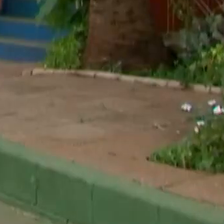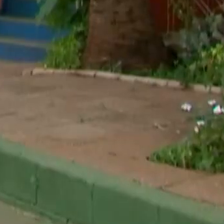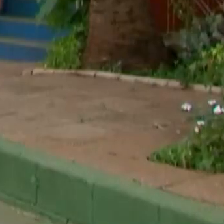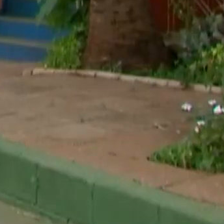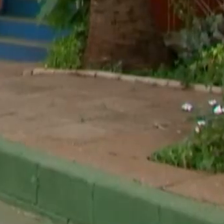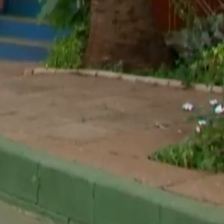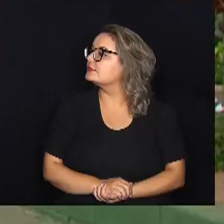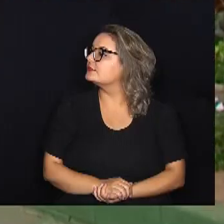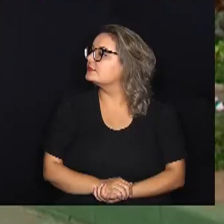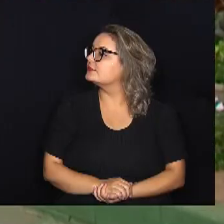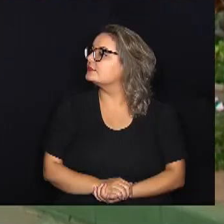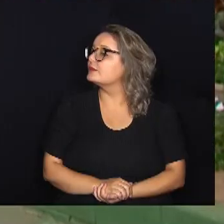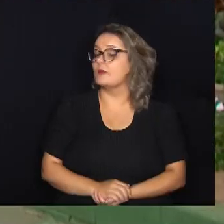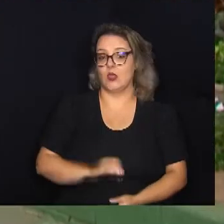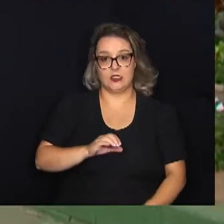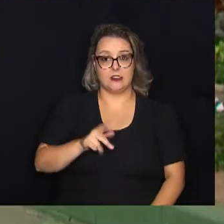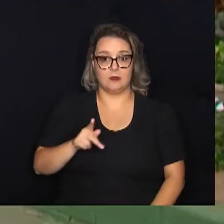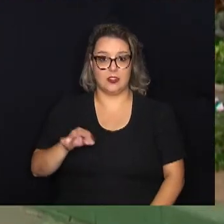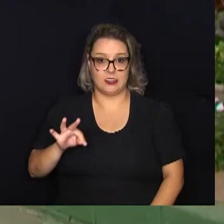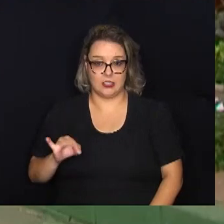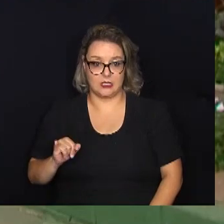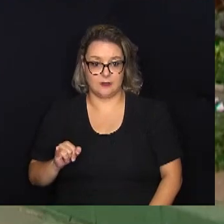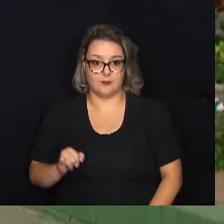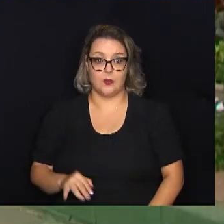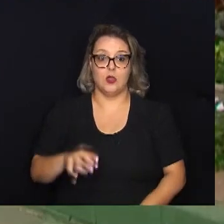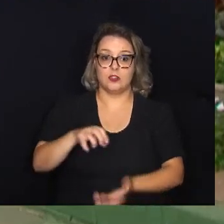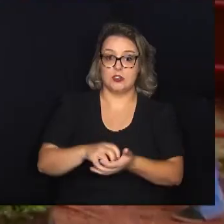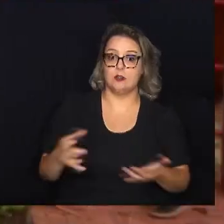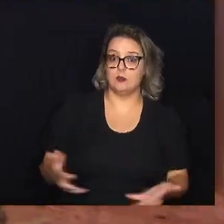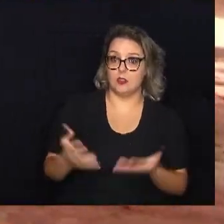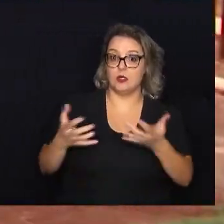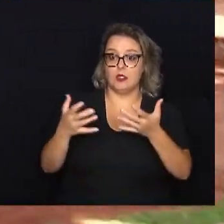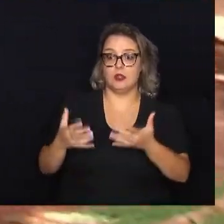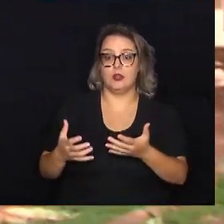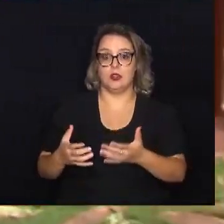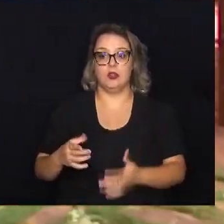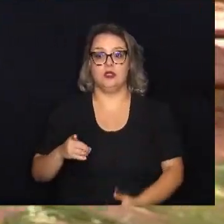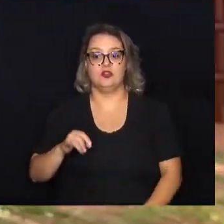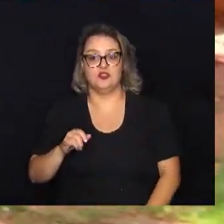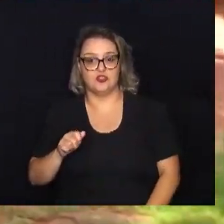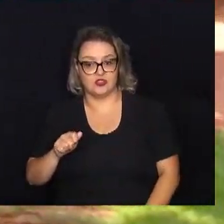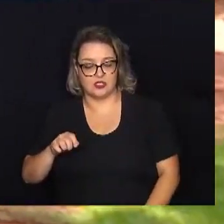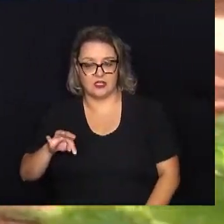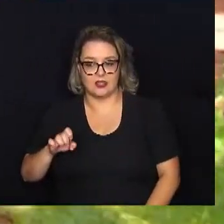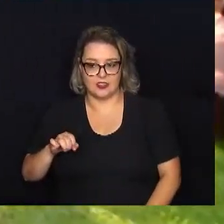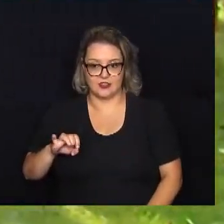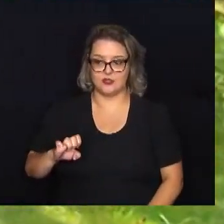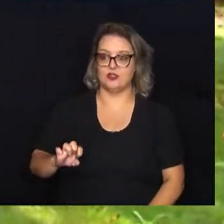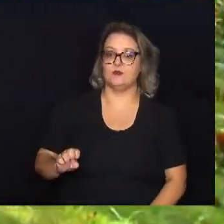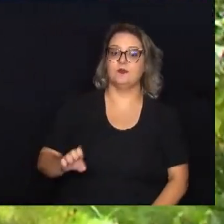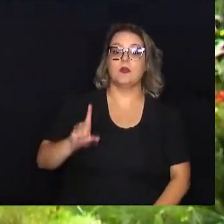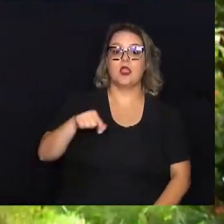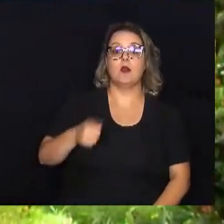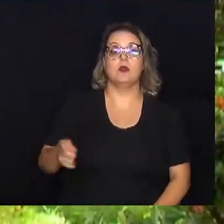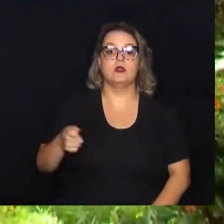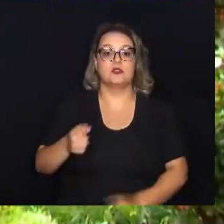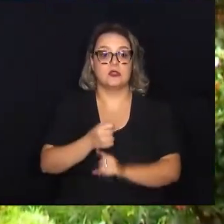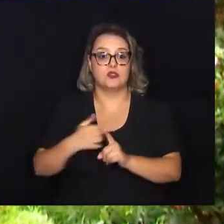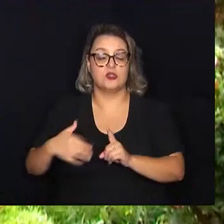O CPTI, Centro Promocional Tia e Leide, é uma organização da sociedade civil